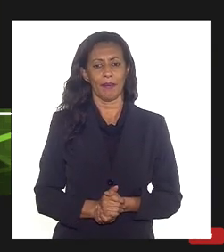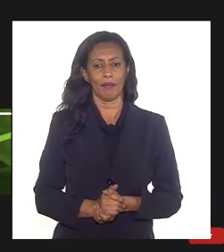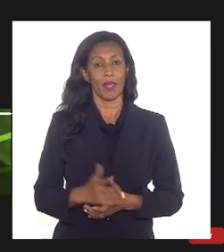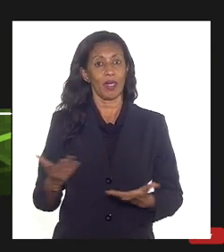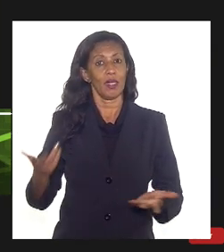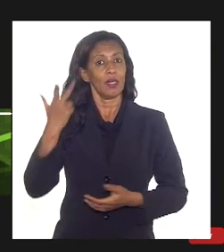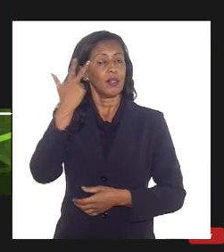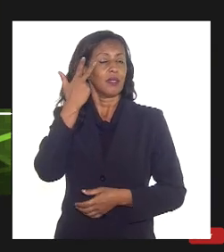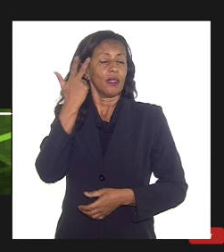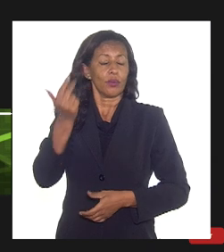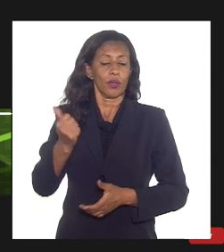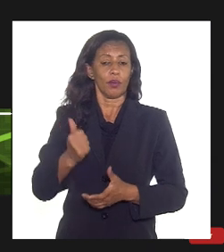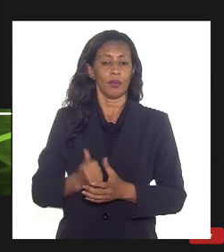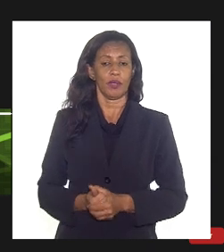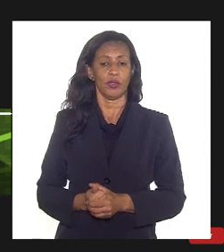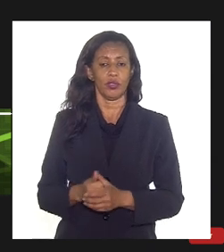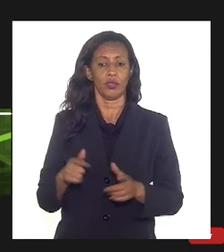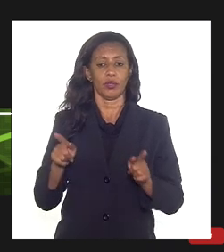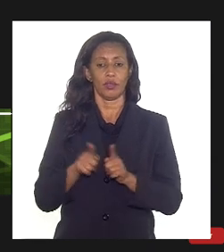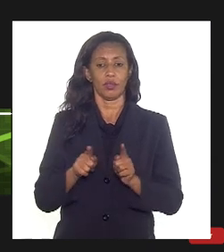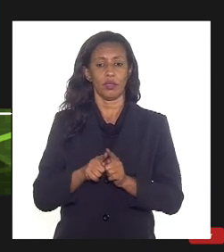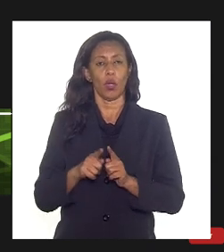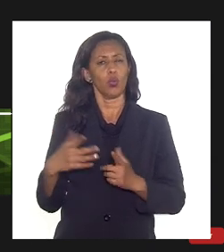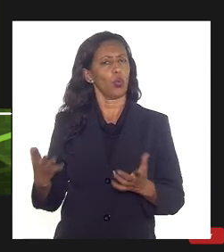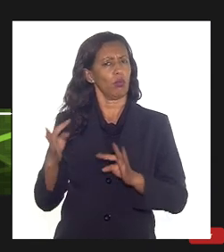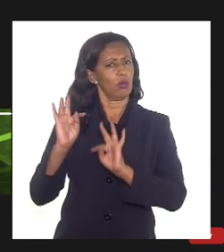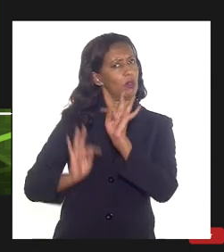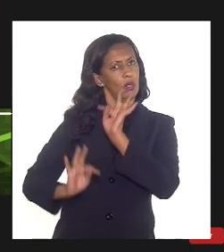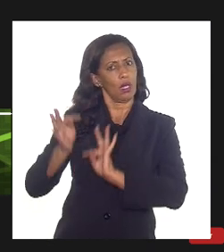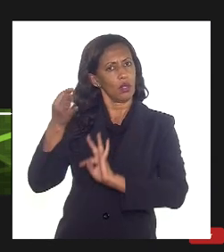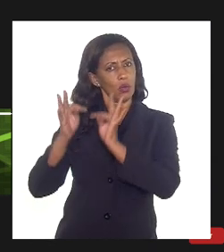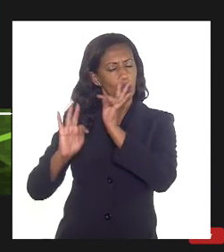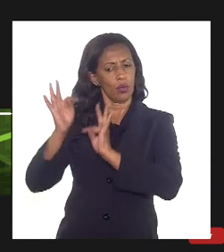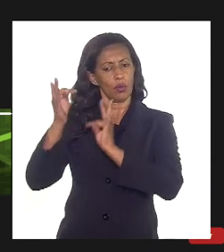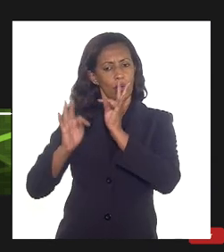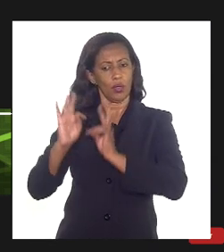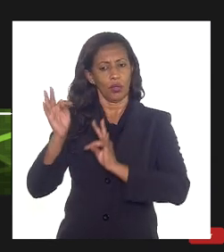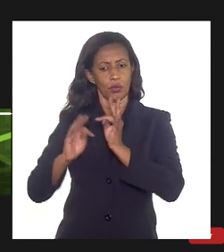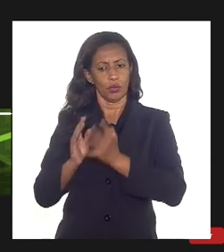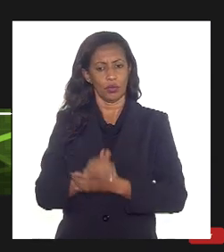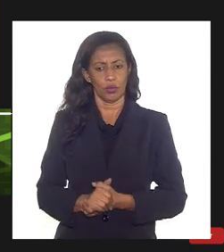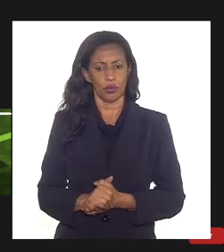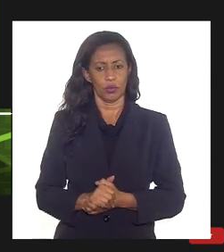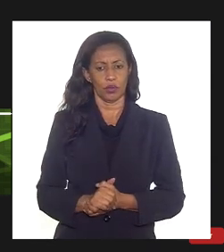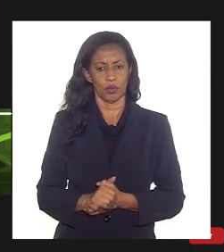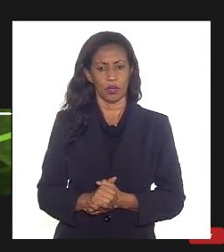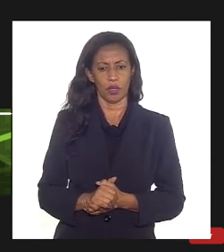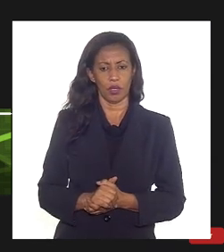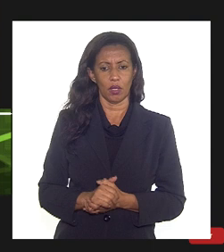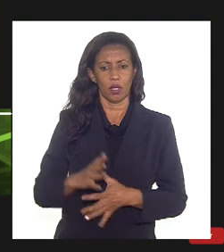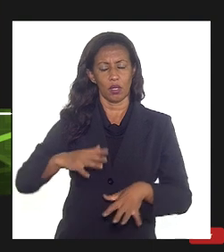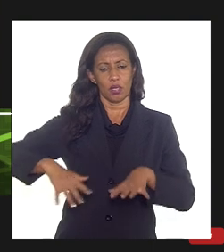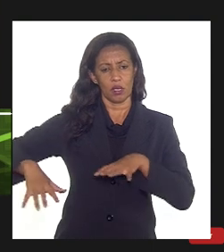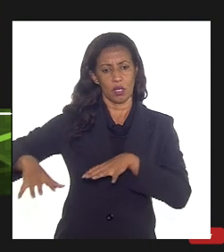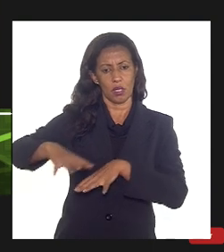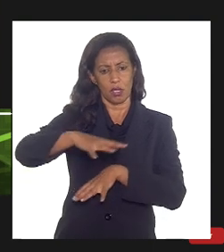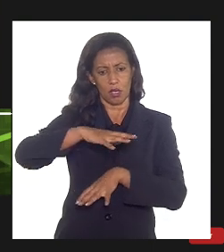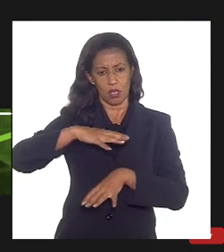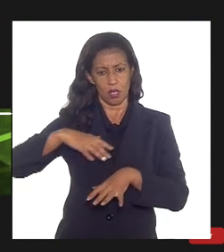naturalmente é toda a questão tecnológica que está colocado que são áreas além de remotas